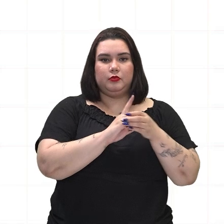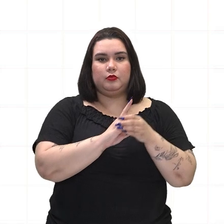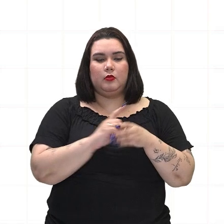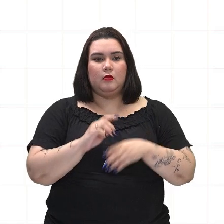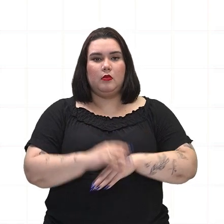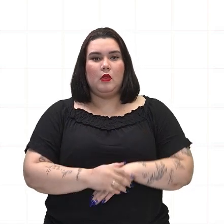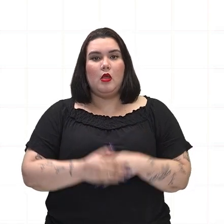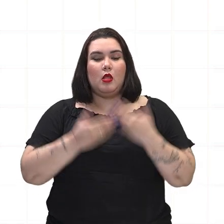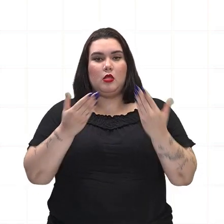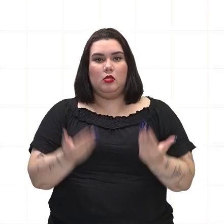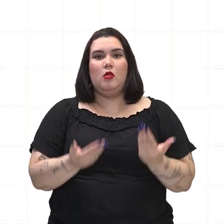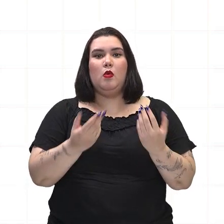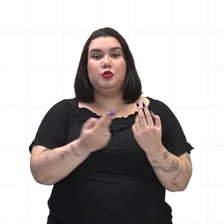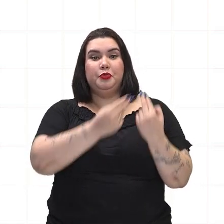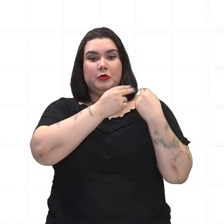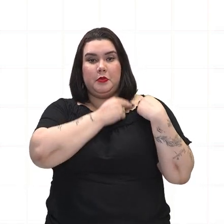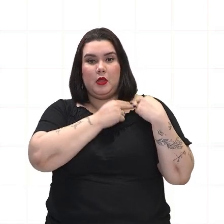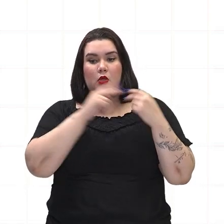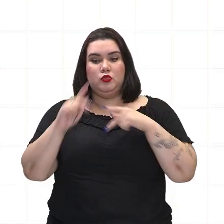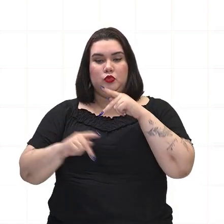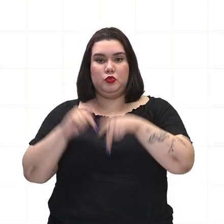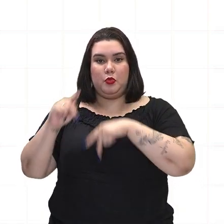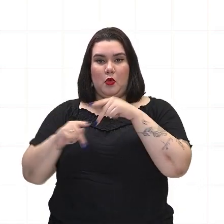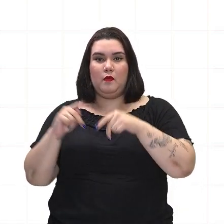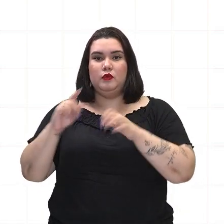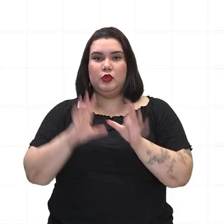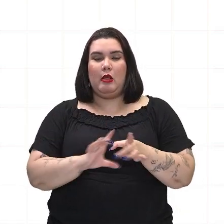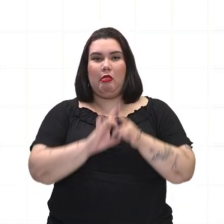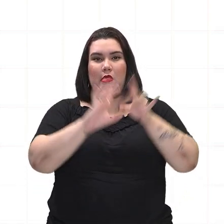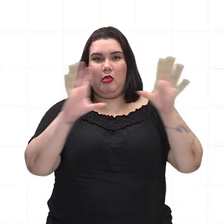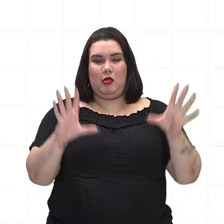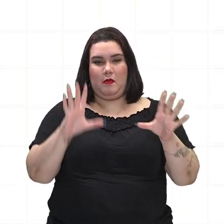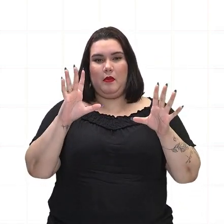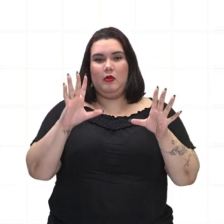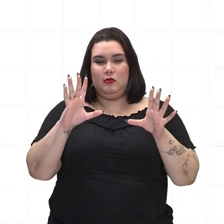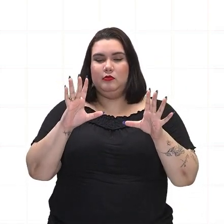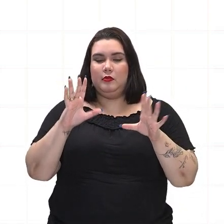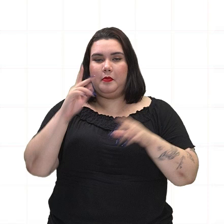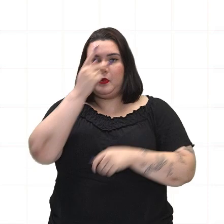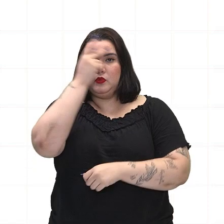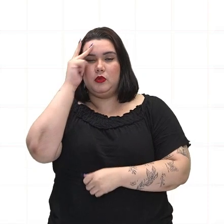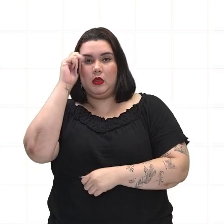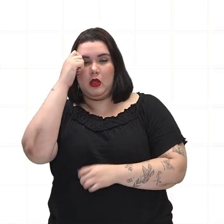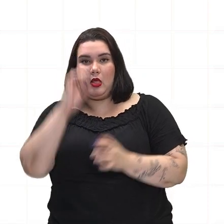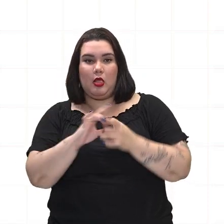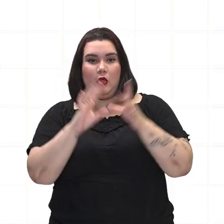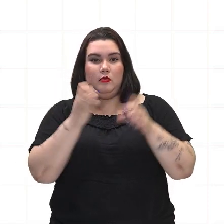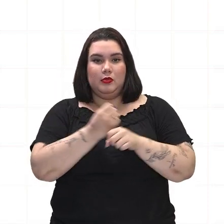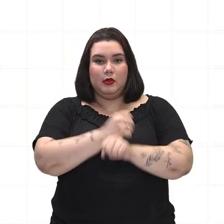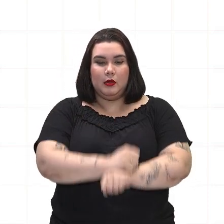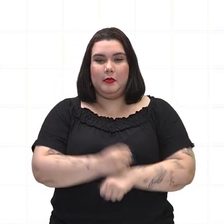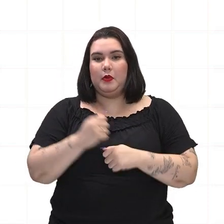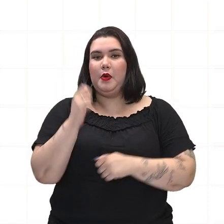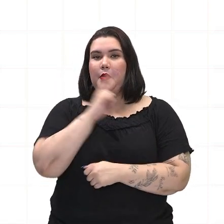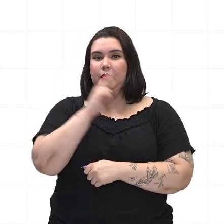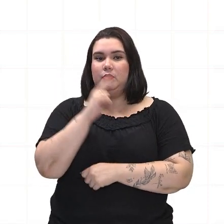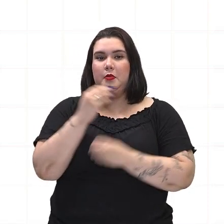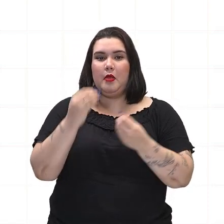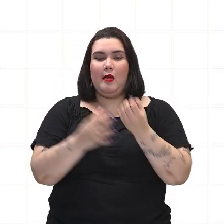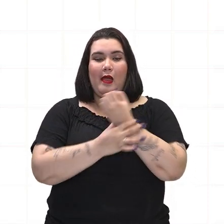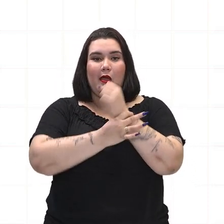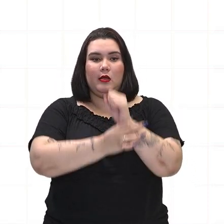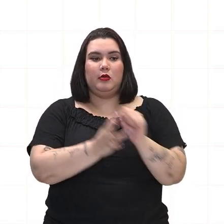dos egressos da escravidão tornou-se uma necessidade urgente para garantir sua proteção e integração na sociedade.